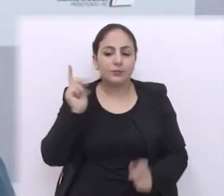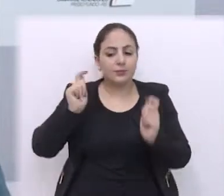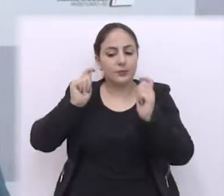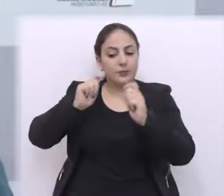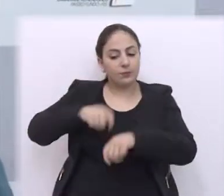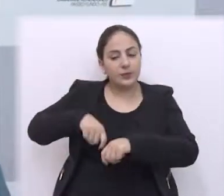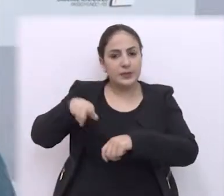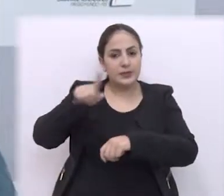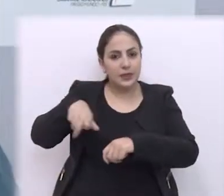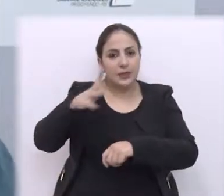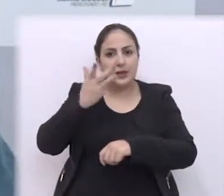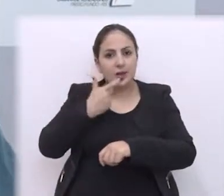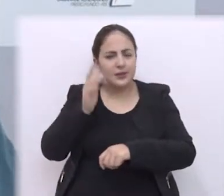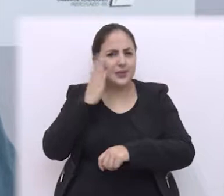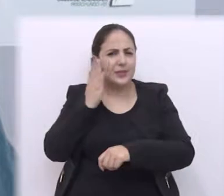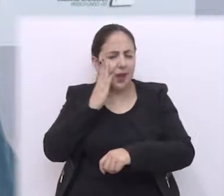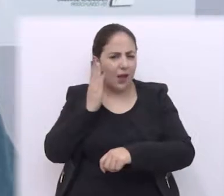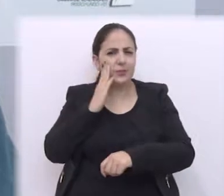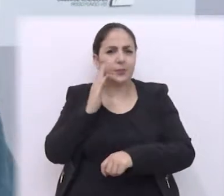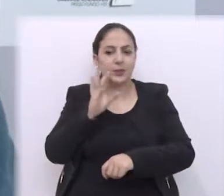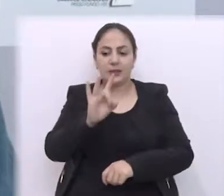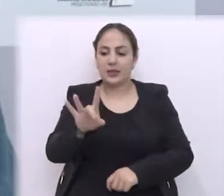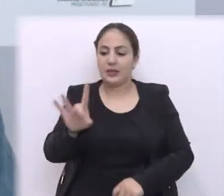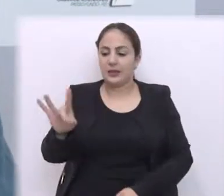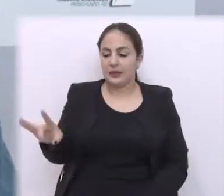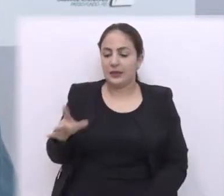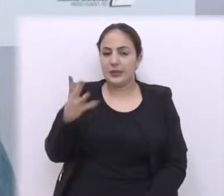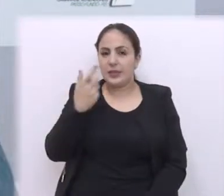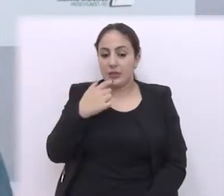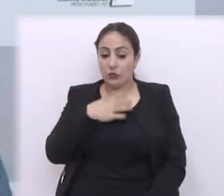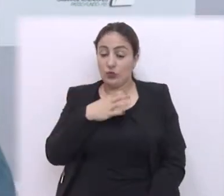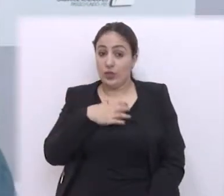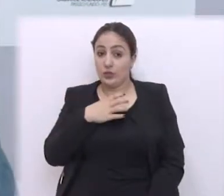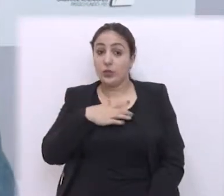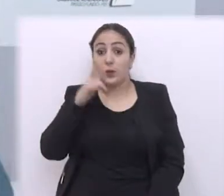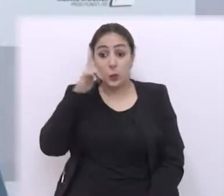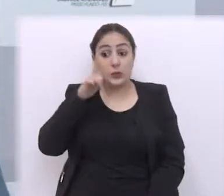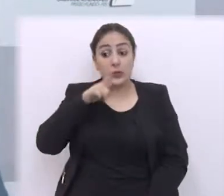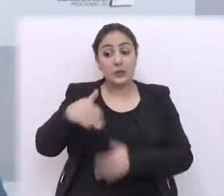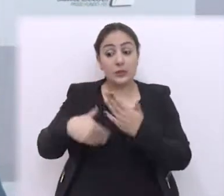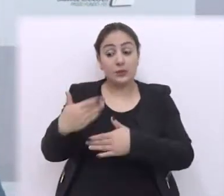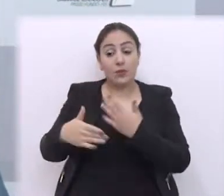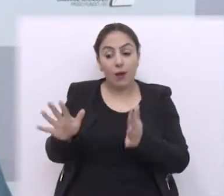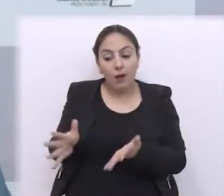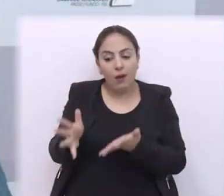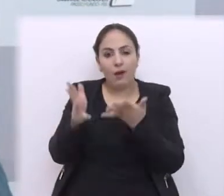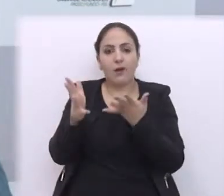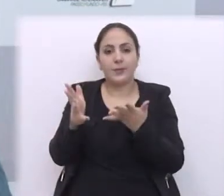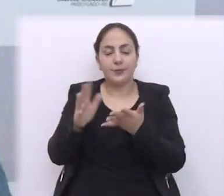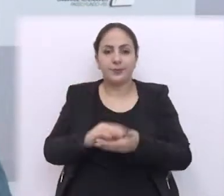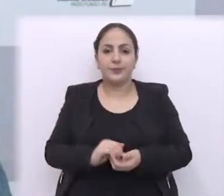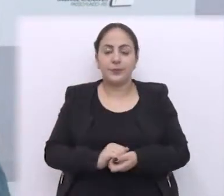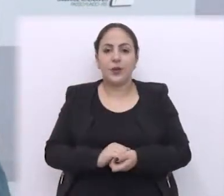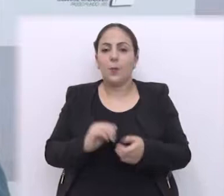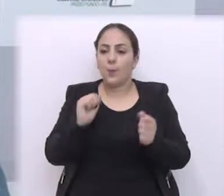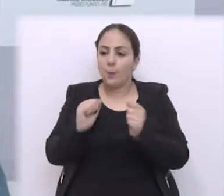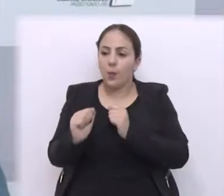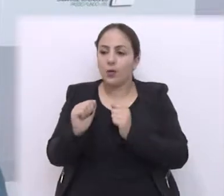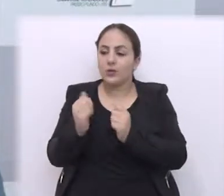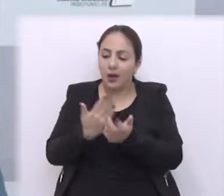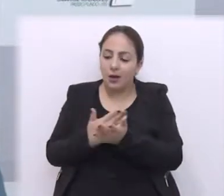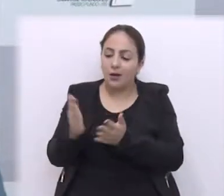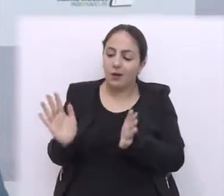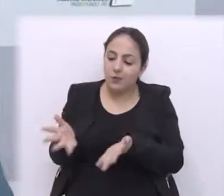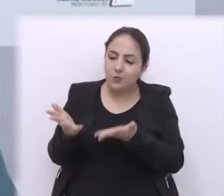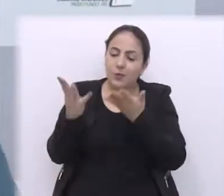a aptidão, sabem o talento de cada uma daquelas crianças, que possam ter, não é? Que